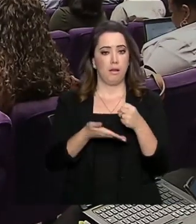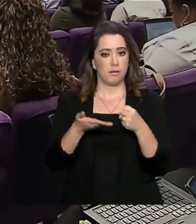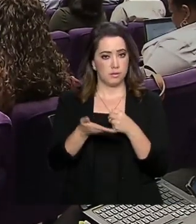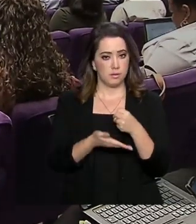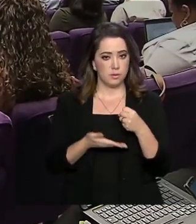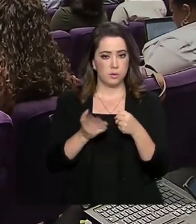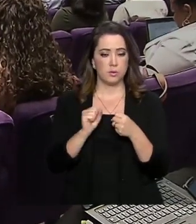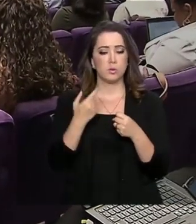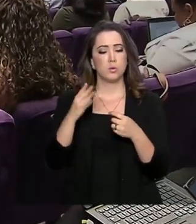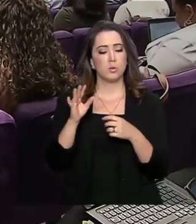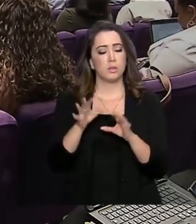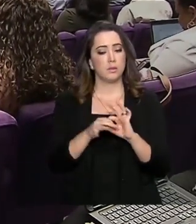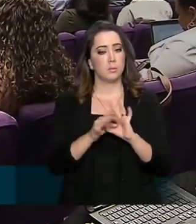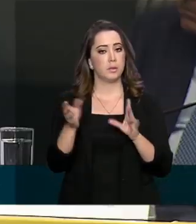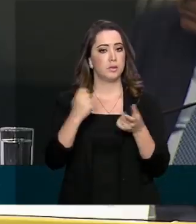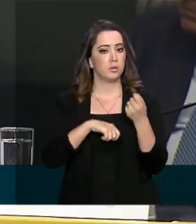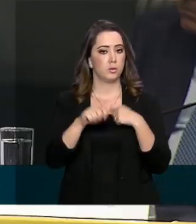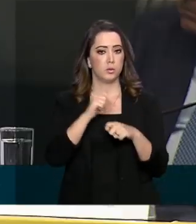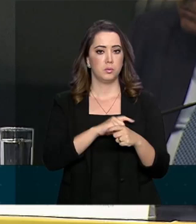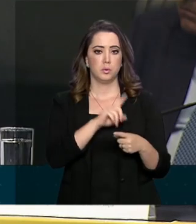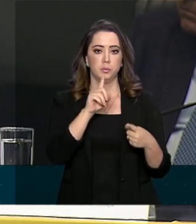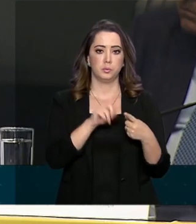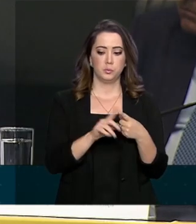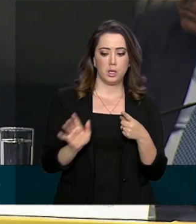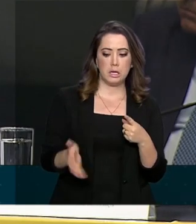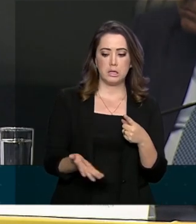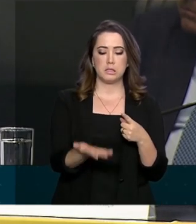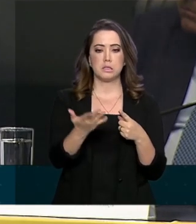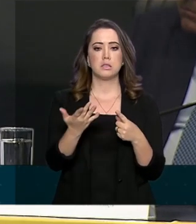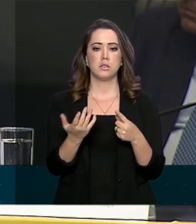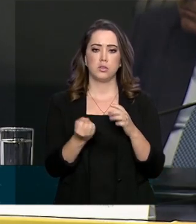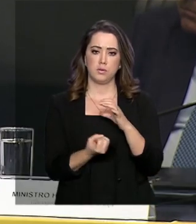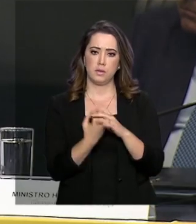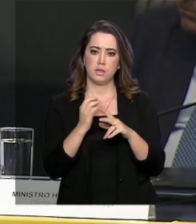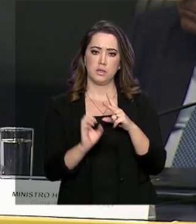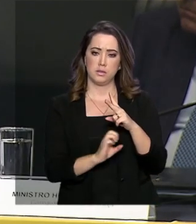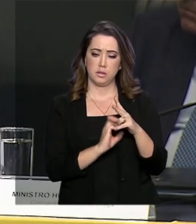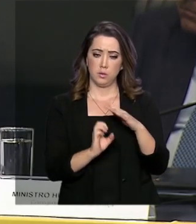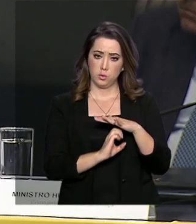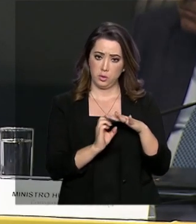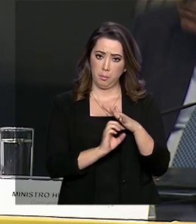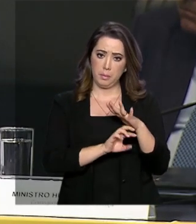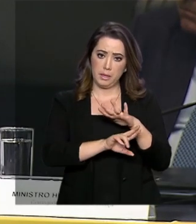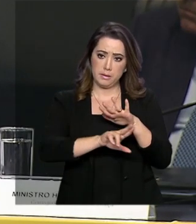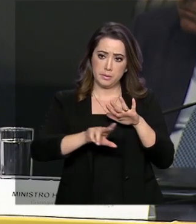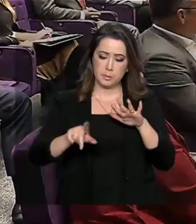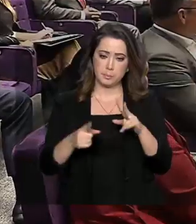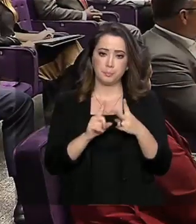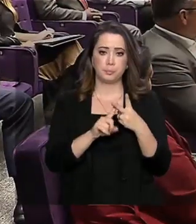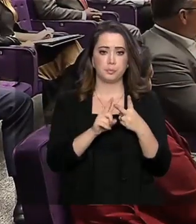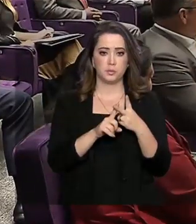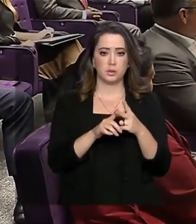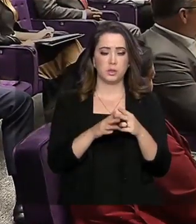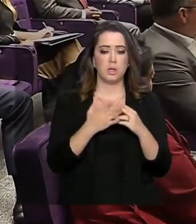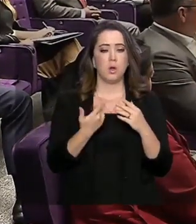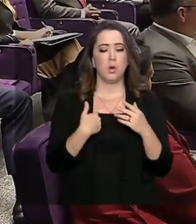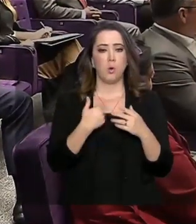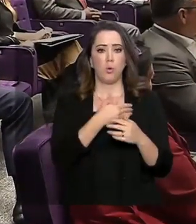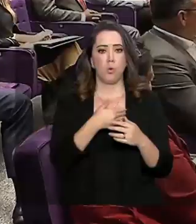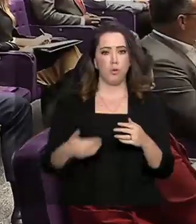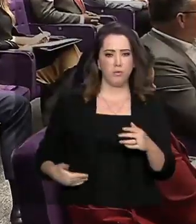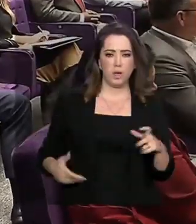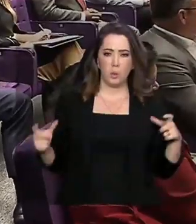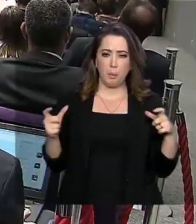provisória da liberdade econômica, incentivo à competição e ao empreendedorismo, limitação do papel do Estado